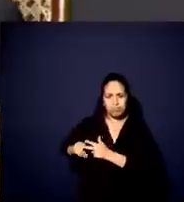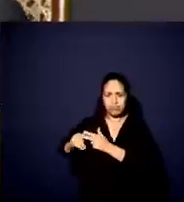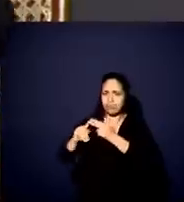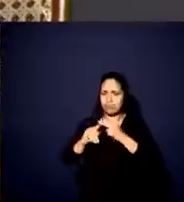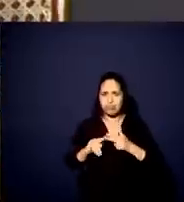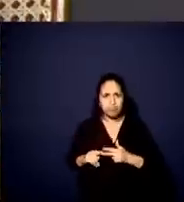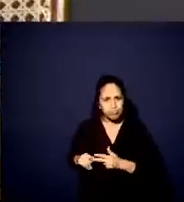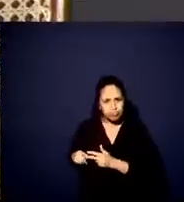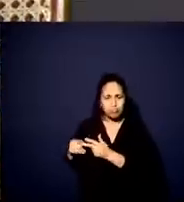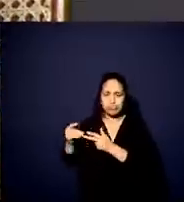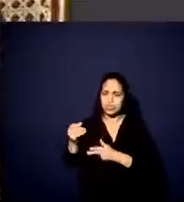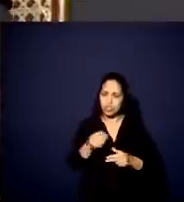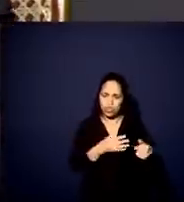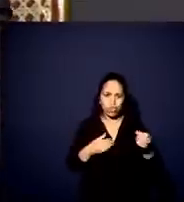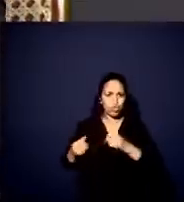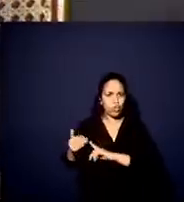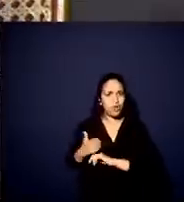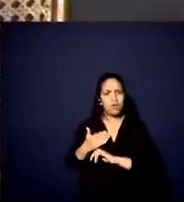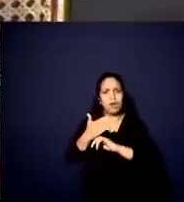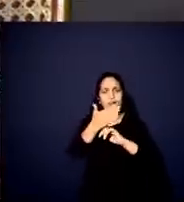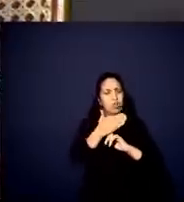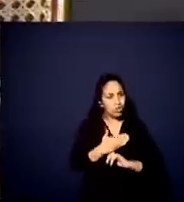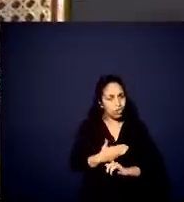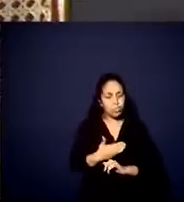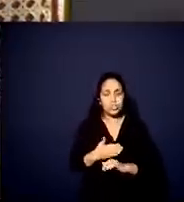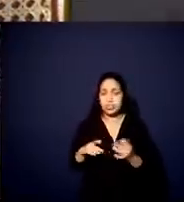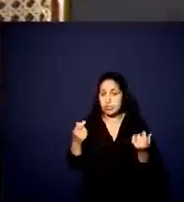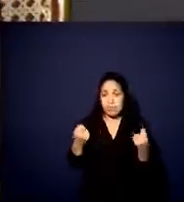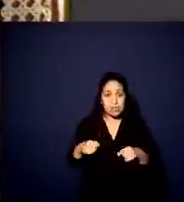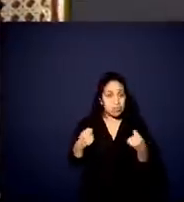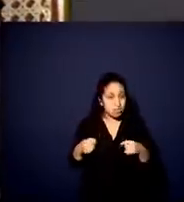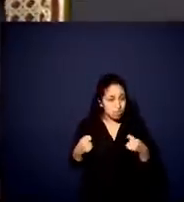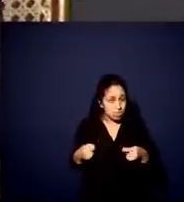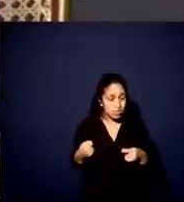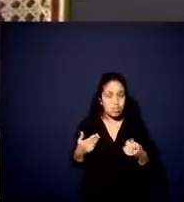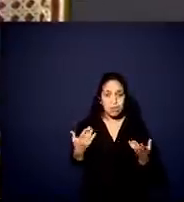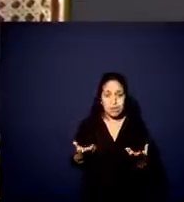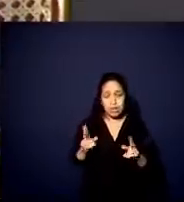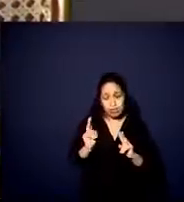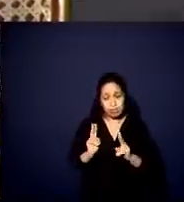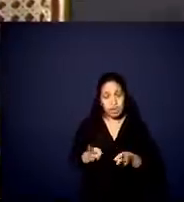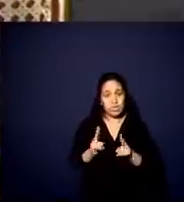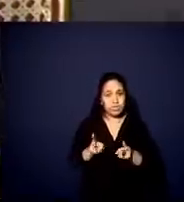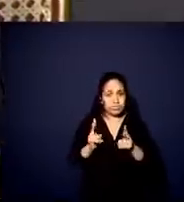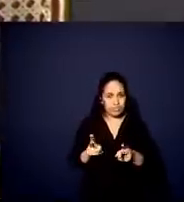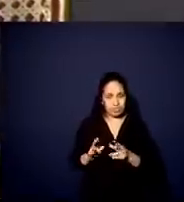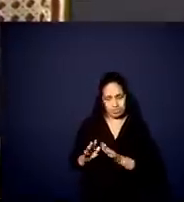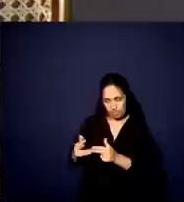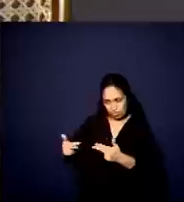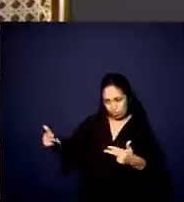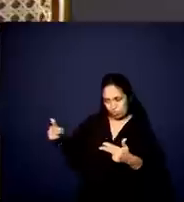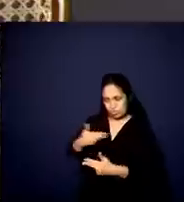a atualização tecnológica que é necessário para manter o que é público